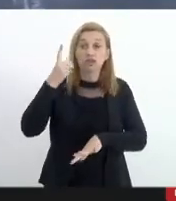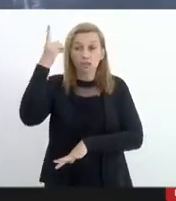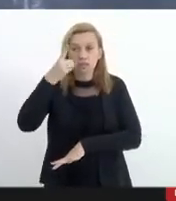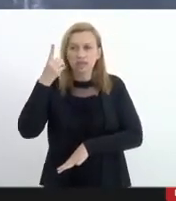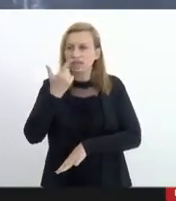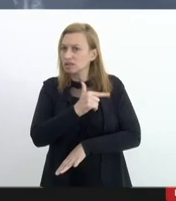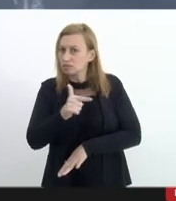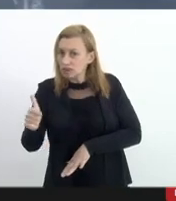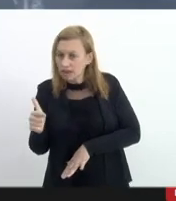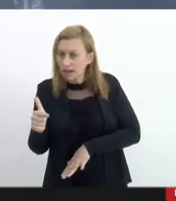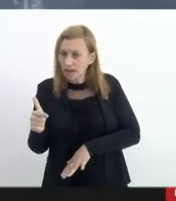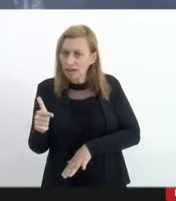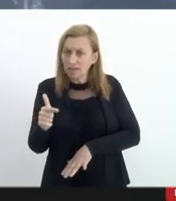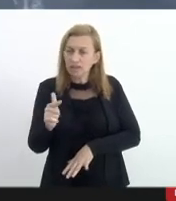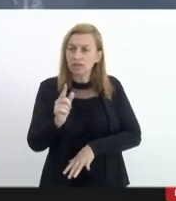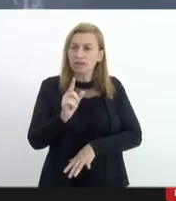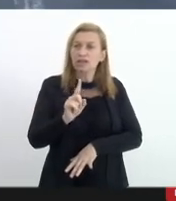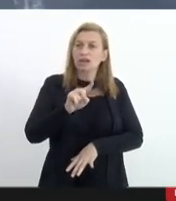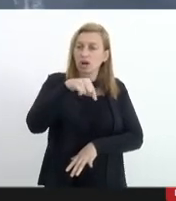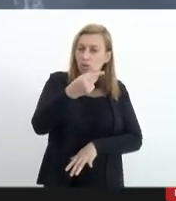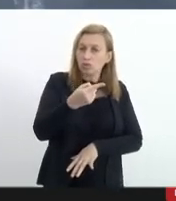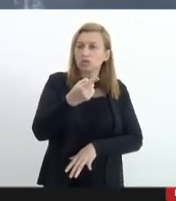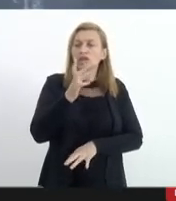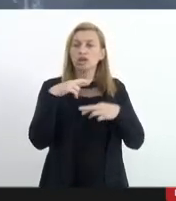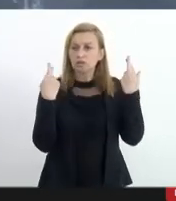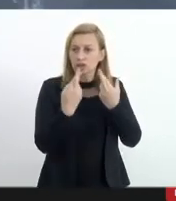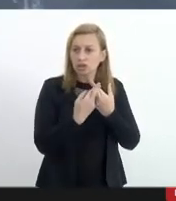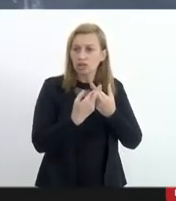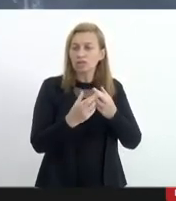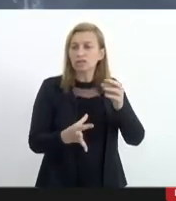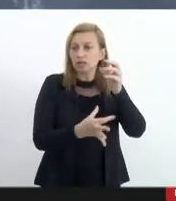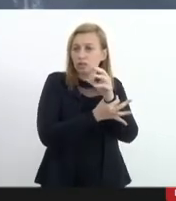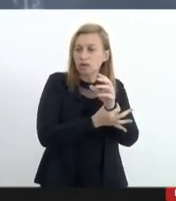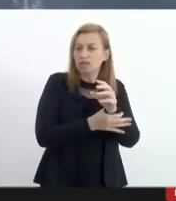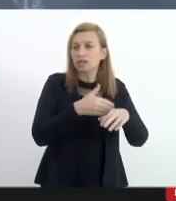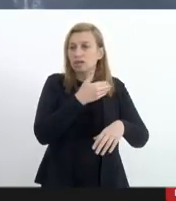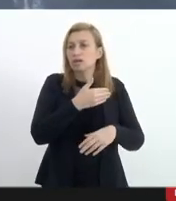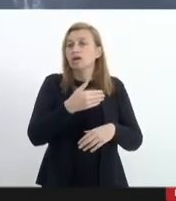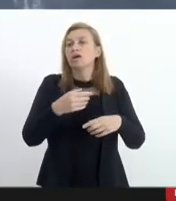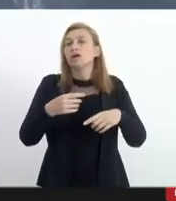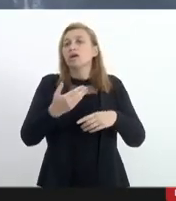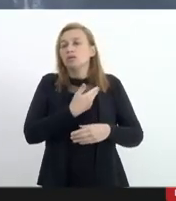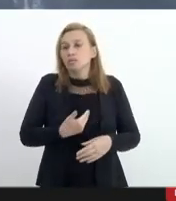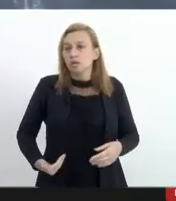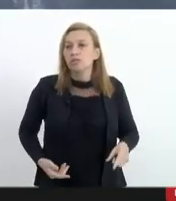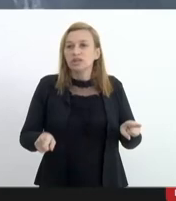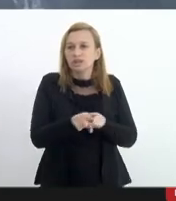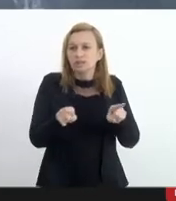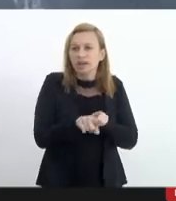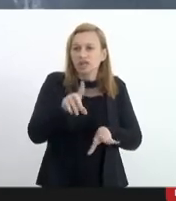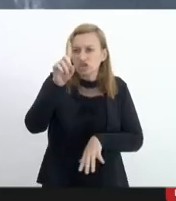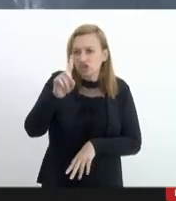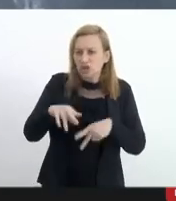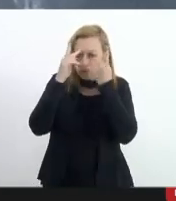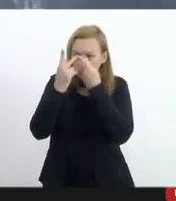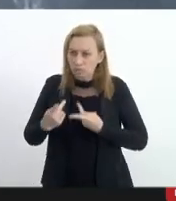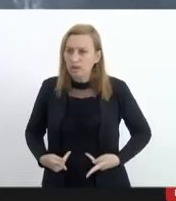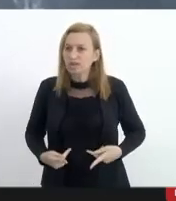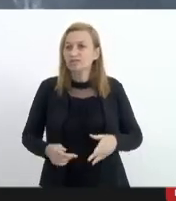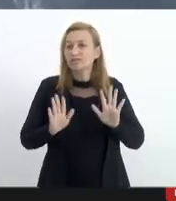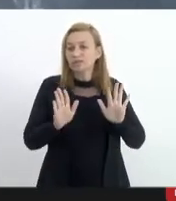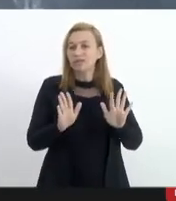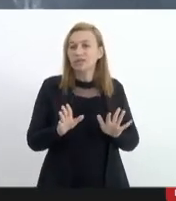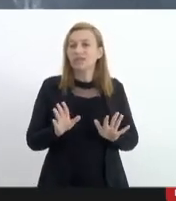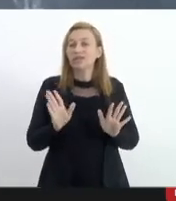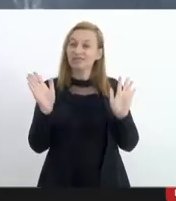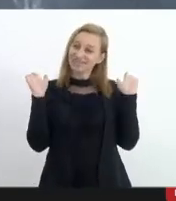que não haverá essa reunião nem da segurança pública nem dos direitos humanos e num primeiro momento essa é